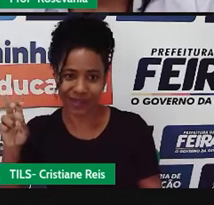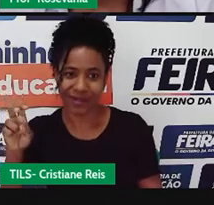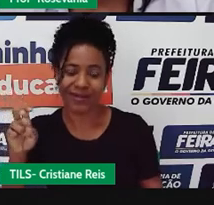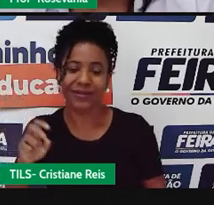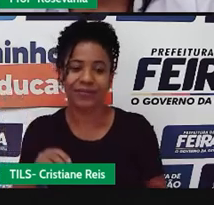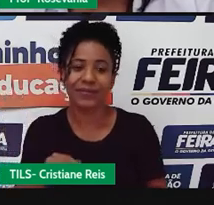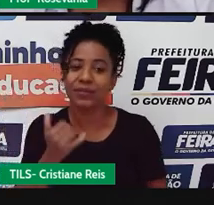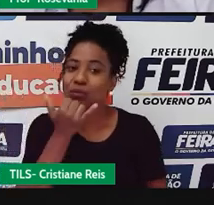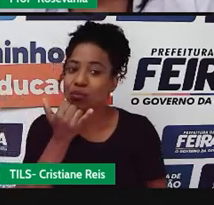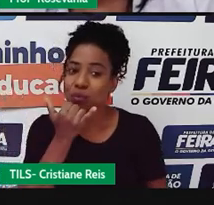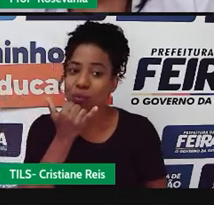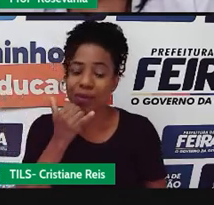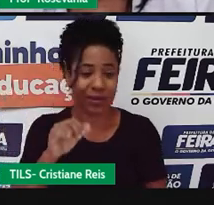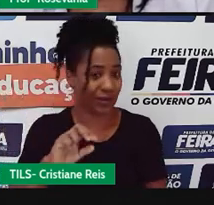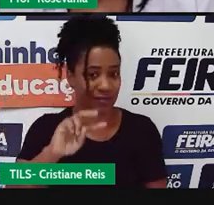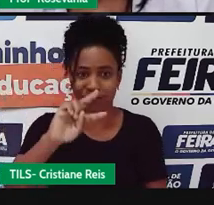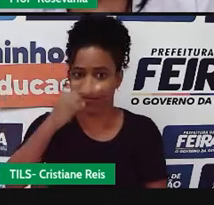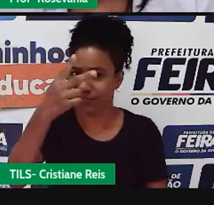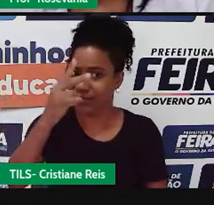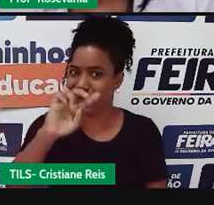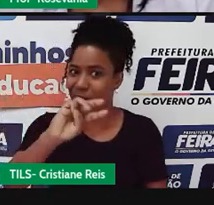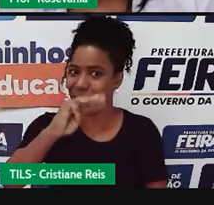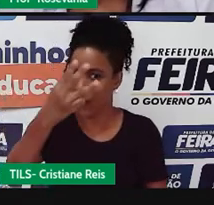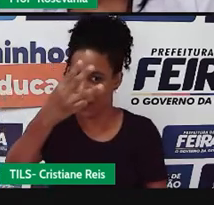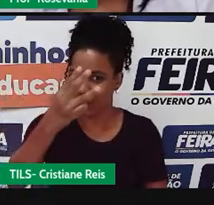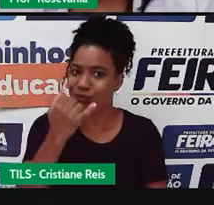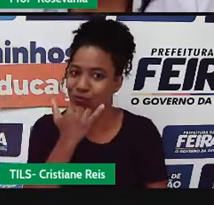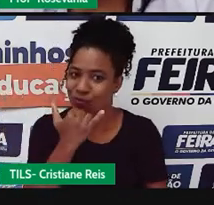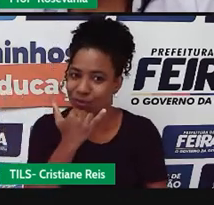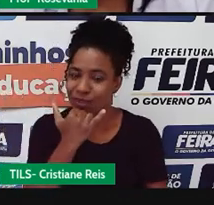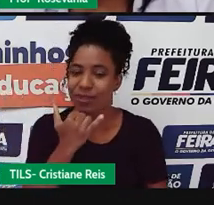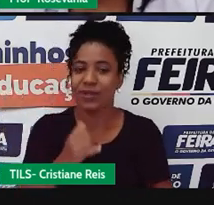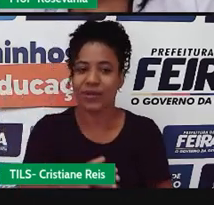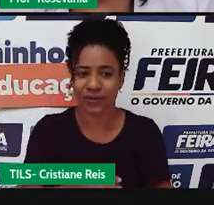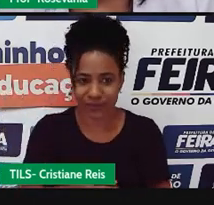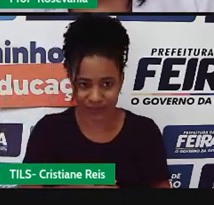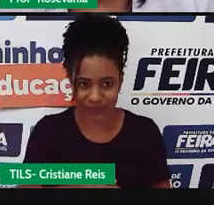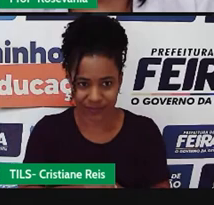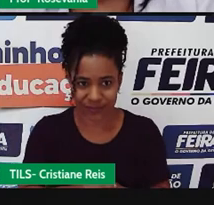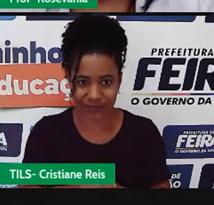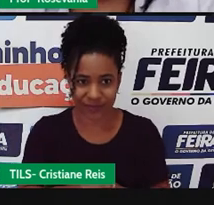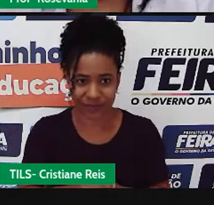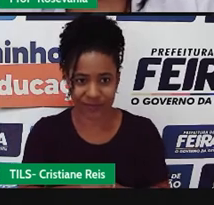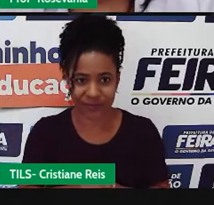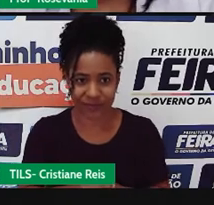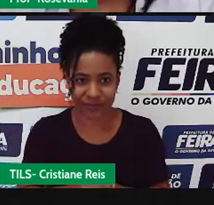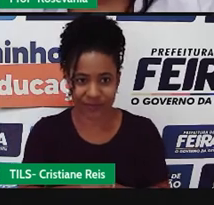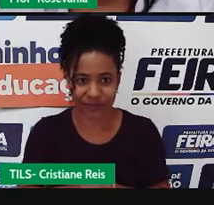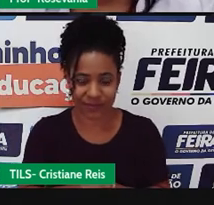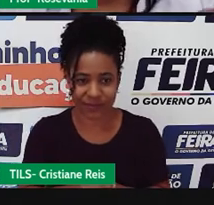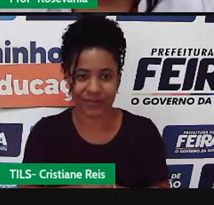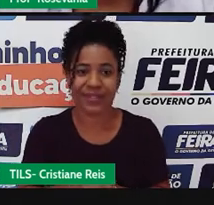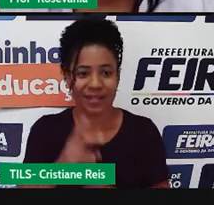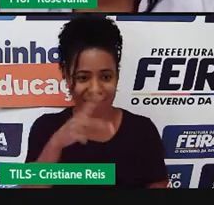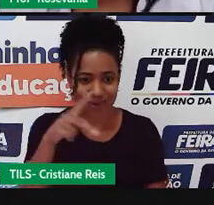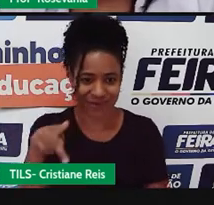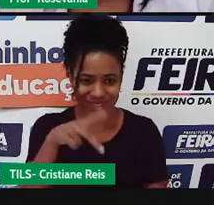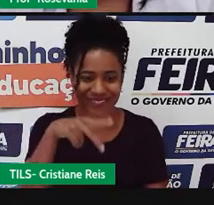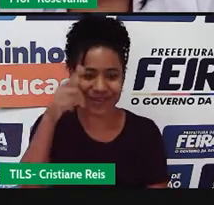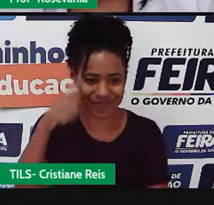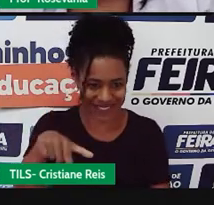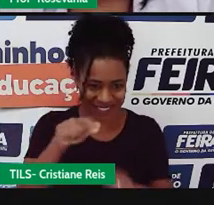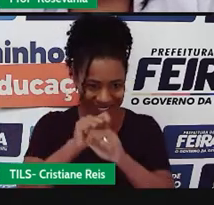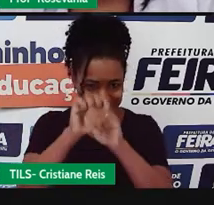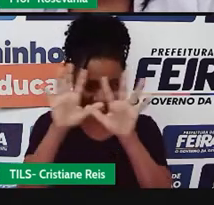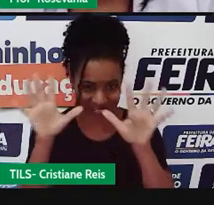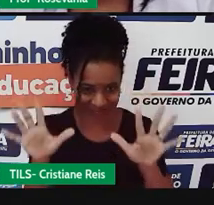desculpa, aqui não é quadrado, é cúbico, viu, de quilômetros quadrados, cúbicos, deixa pra eu repetir pra ficar mais clarinho, a